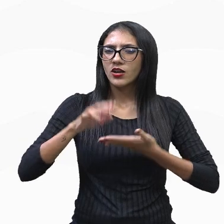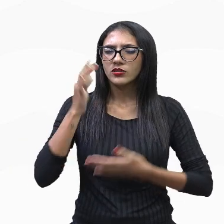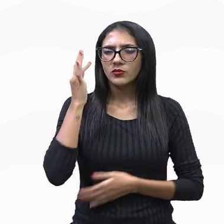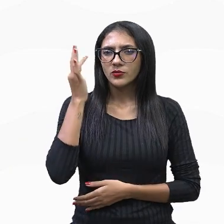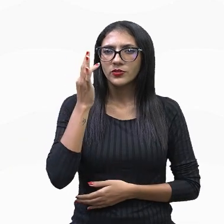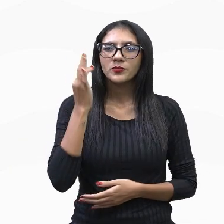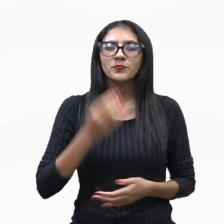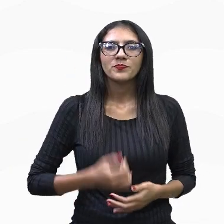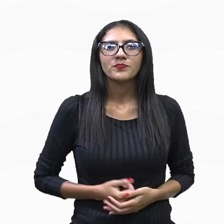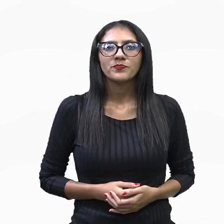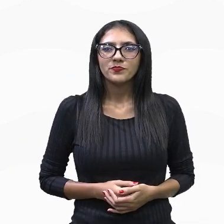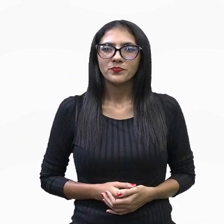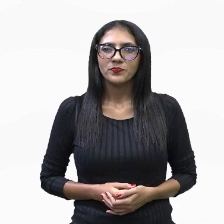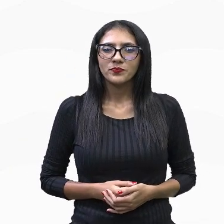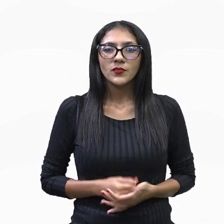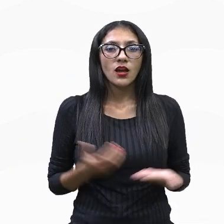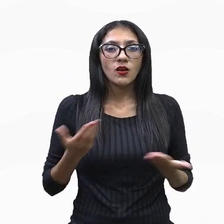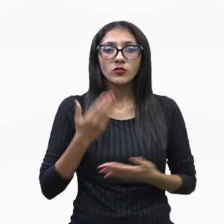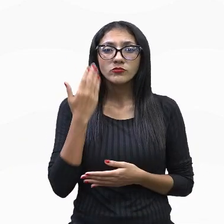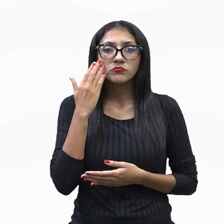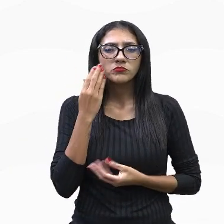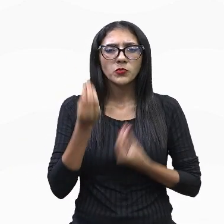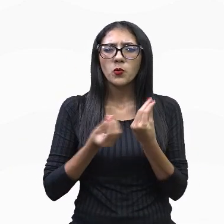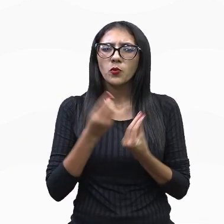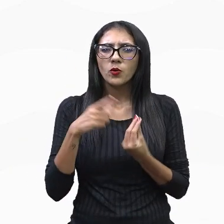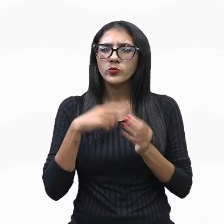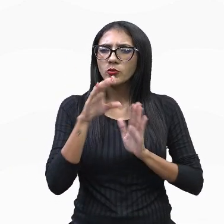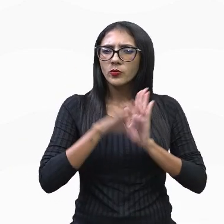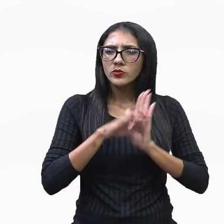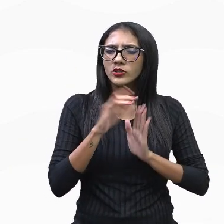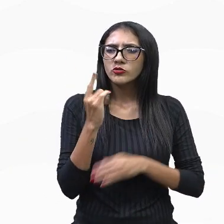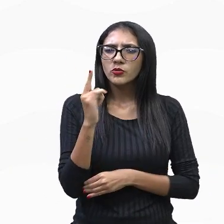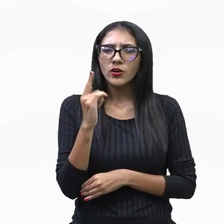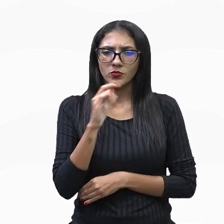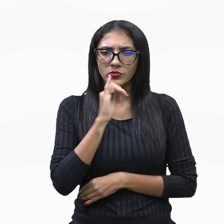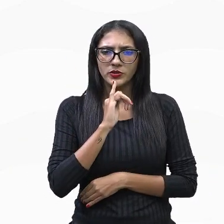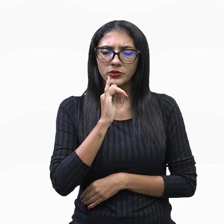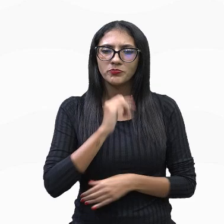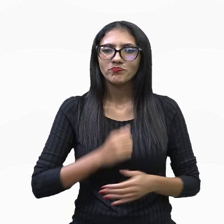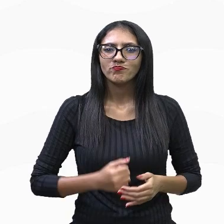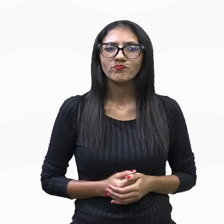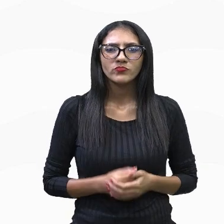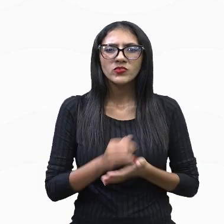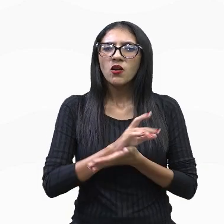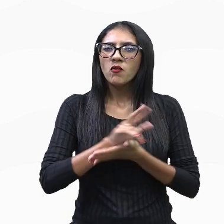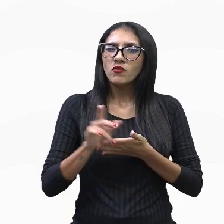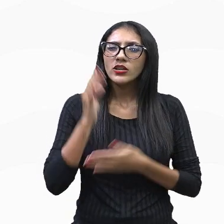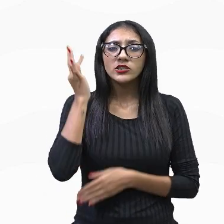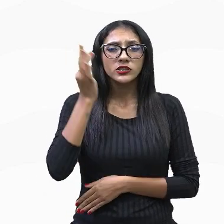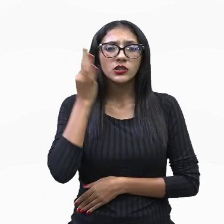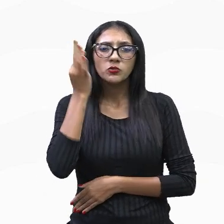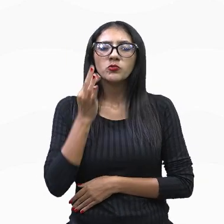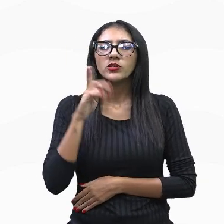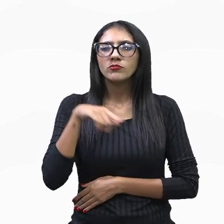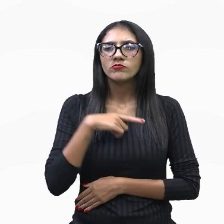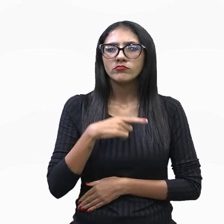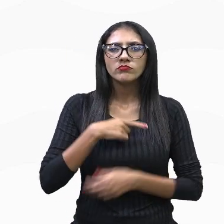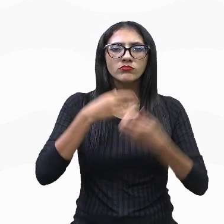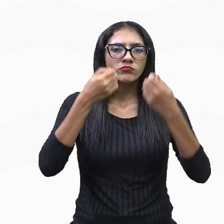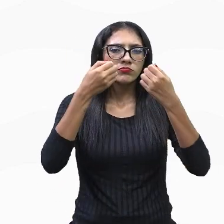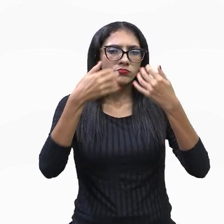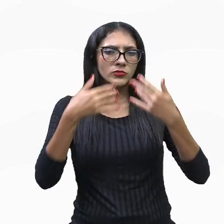entender um pouquinho esse determinismo geográfico agora? Agora, vamos lá. O conjunto de teorias que explicariam a diversidade